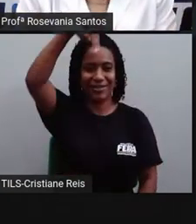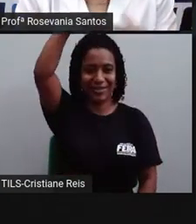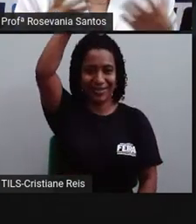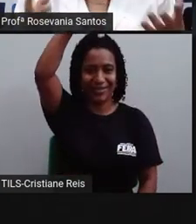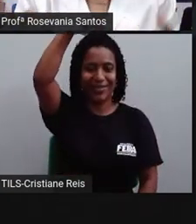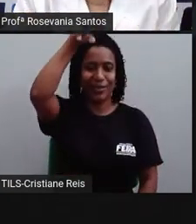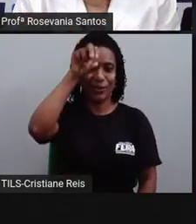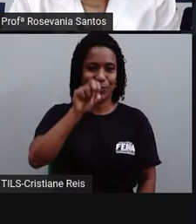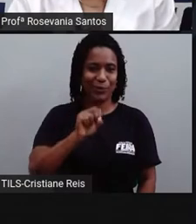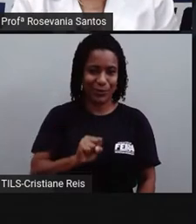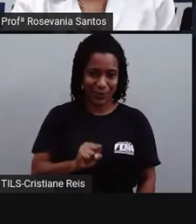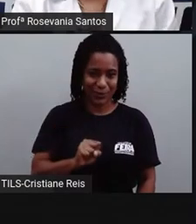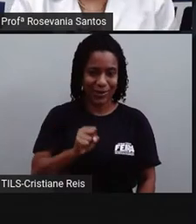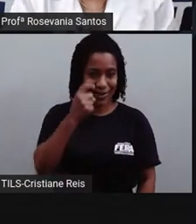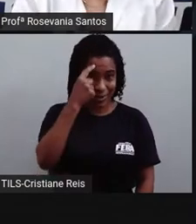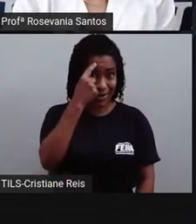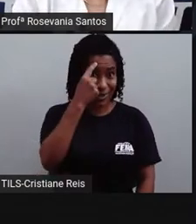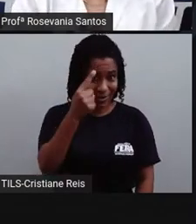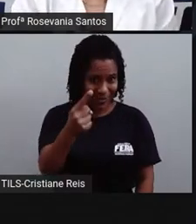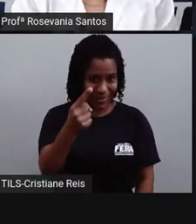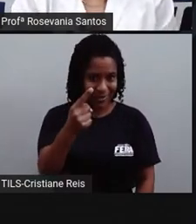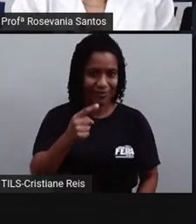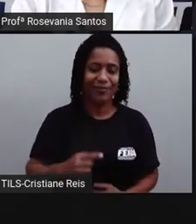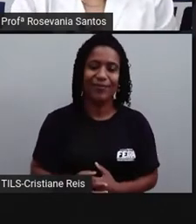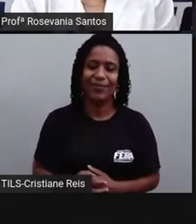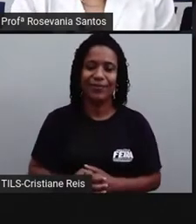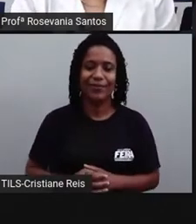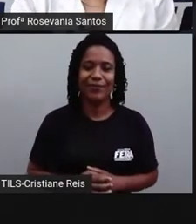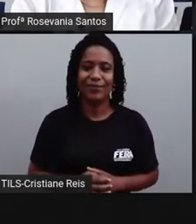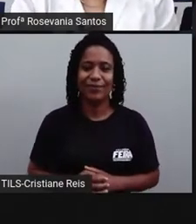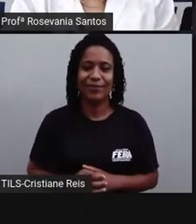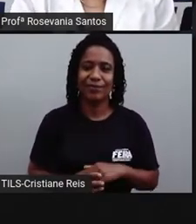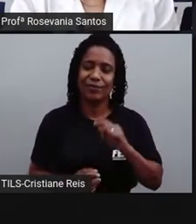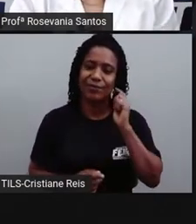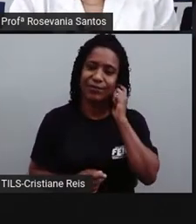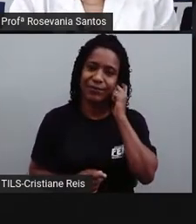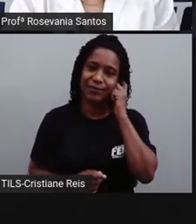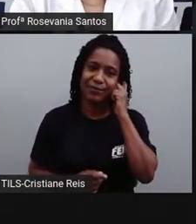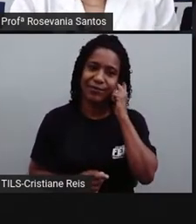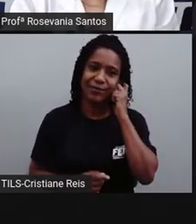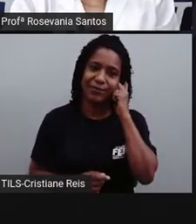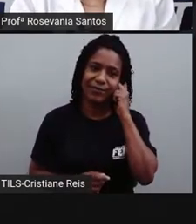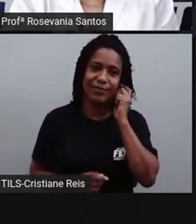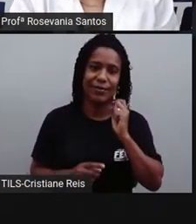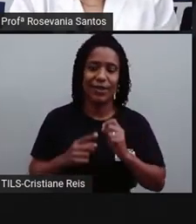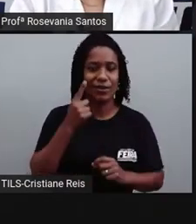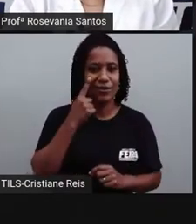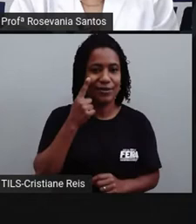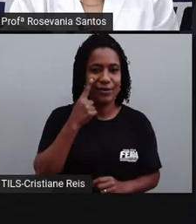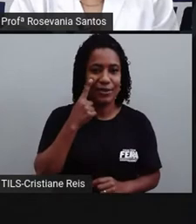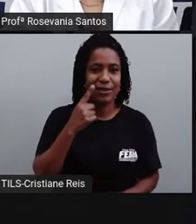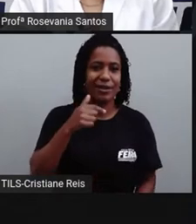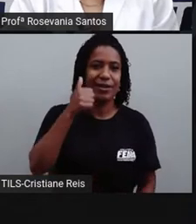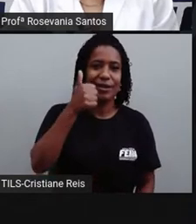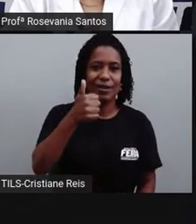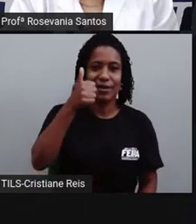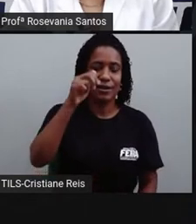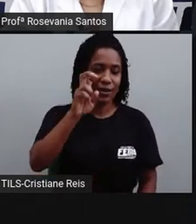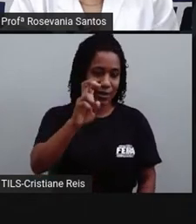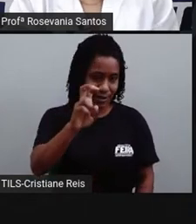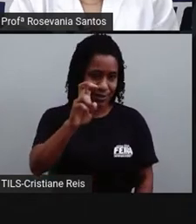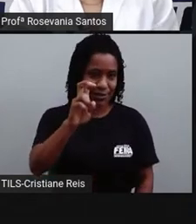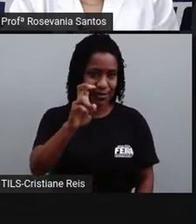o sul. Lembra? Lá da Rosa dos Ventos. Então, vamos lá. Só adiantando. Se eu sei que 15 graus é igual a uma